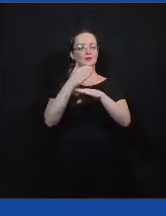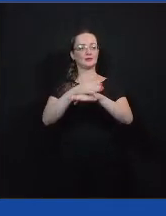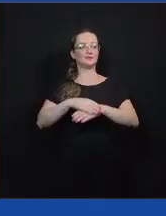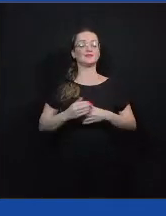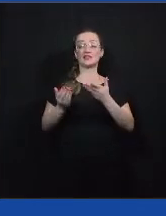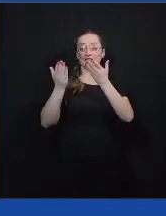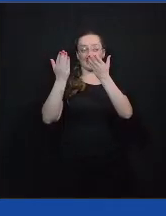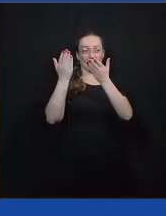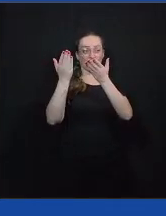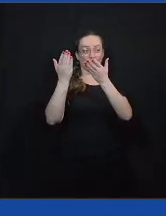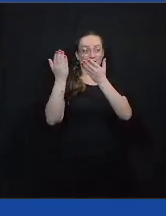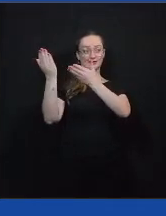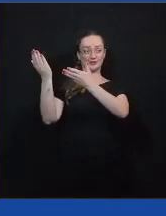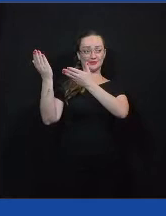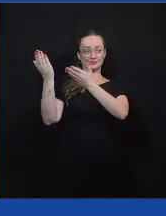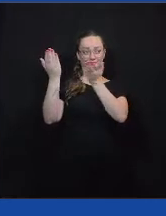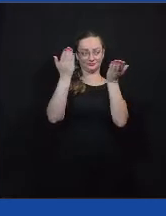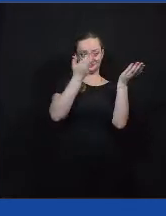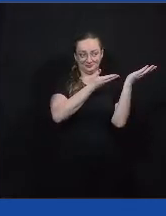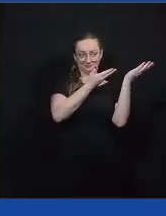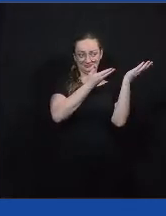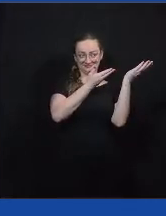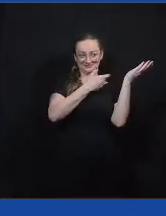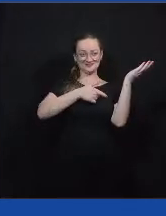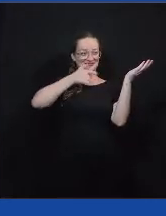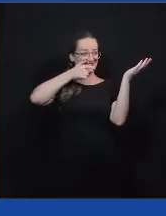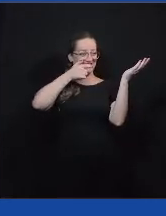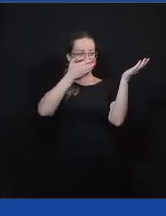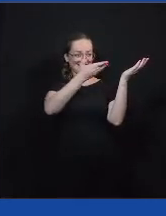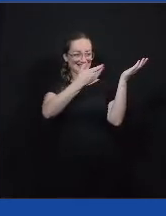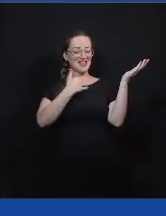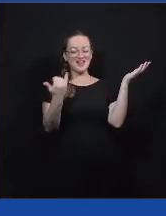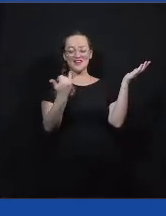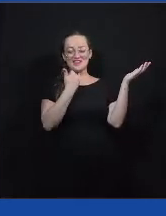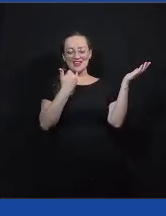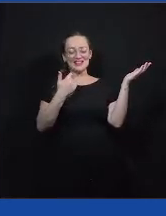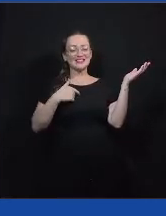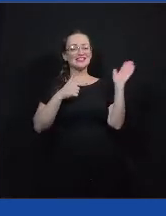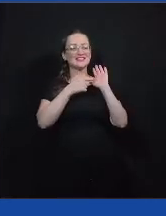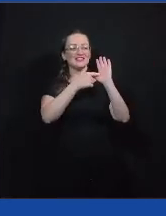vejam que interessante. Me avisa se já está aparecendo para vocês.